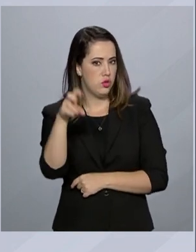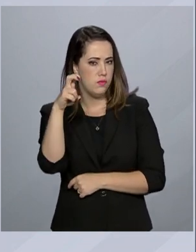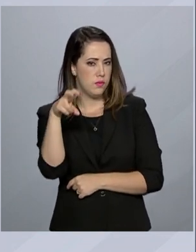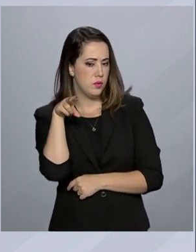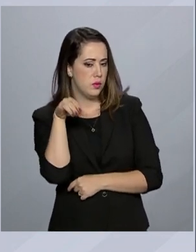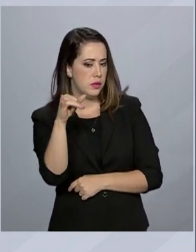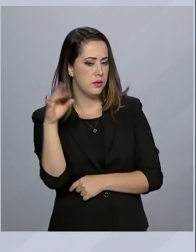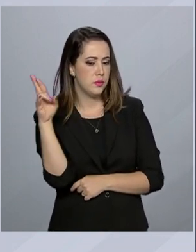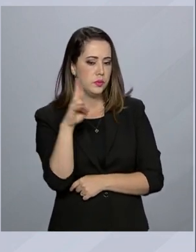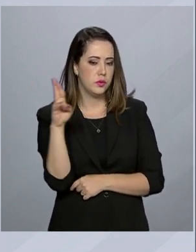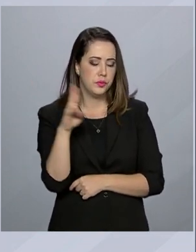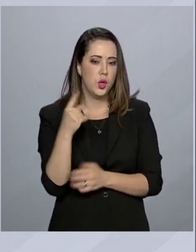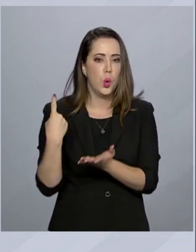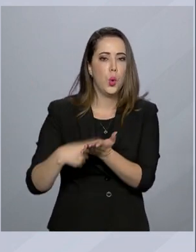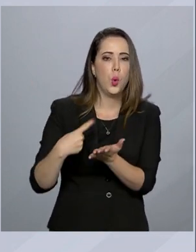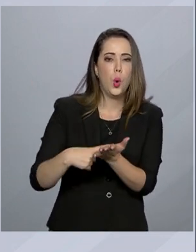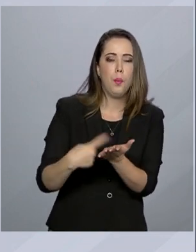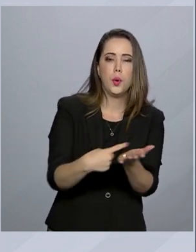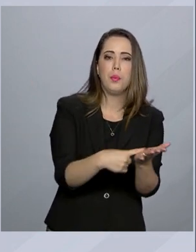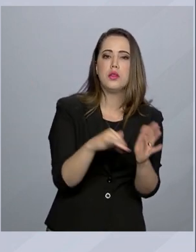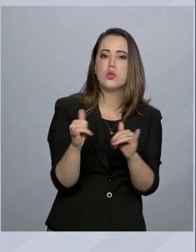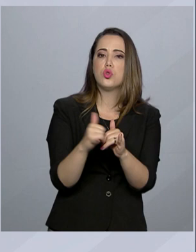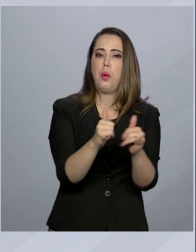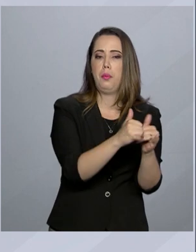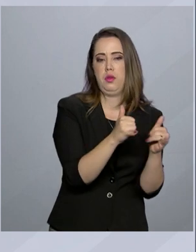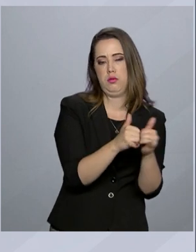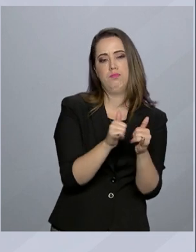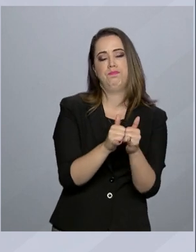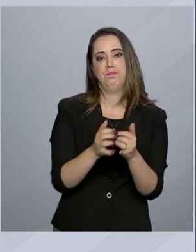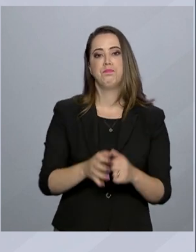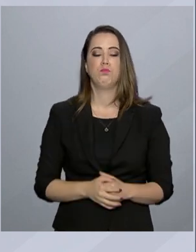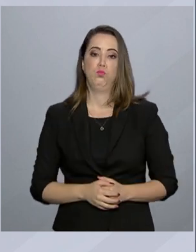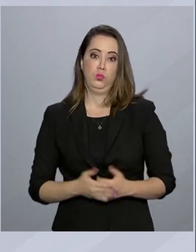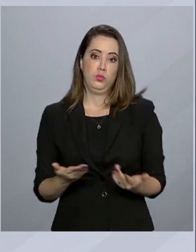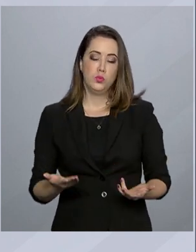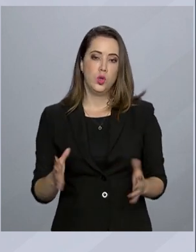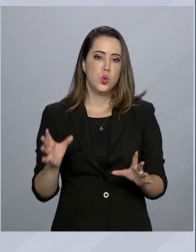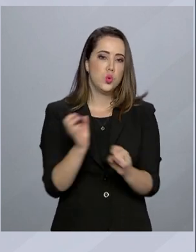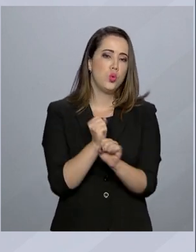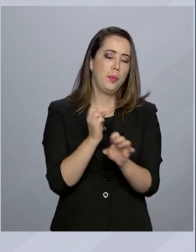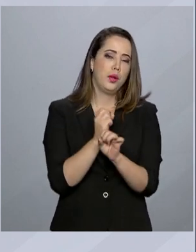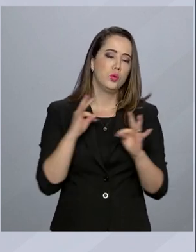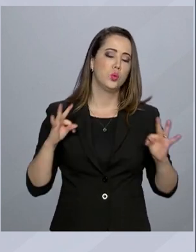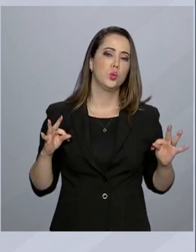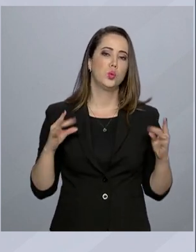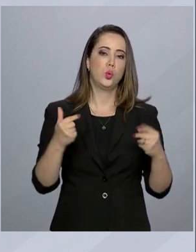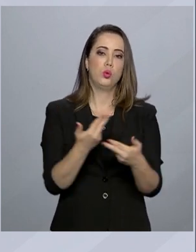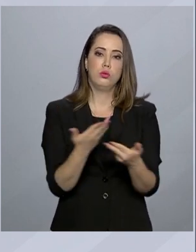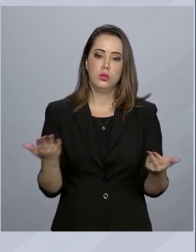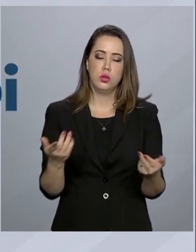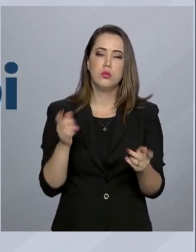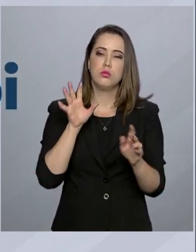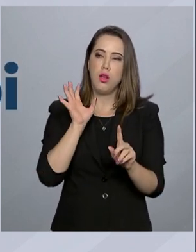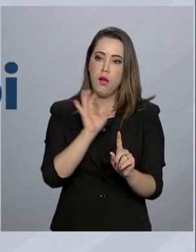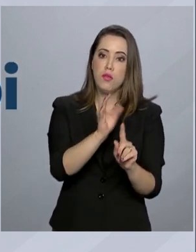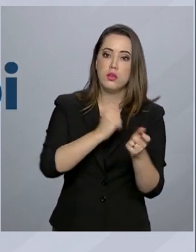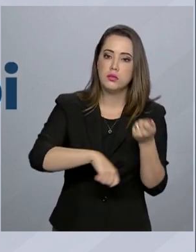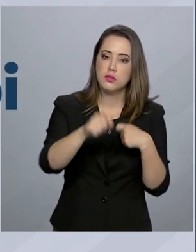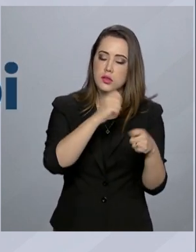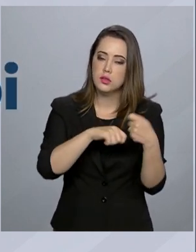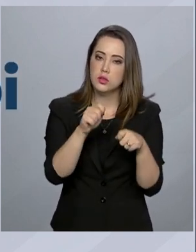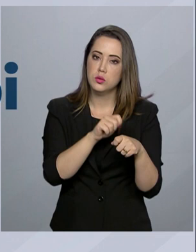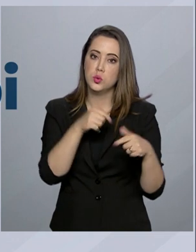a serem pagos em acordos de leniência. Somando tudo, o impacto econômico da